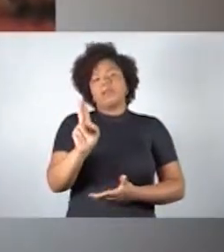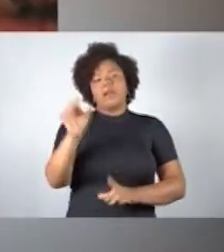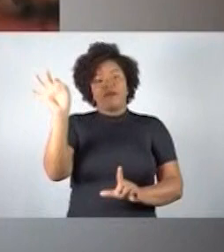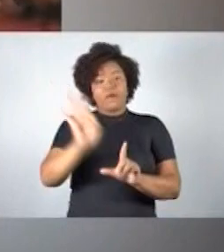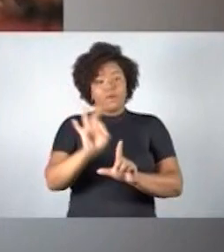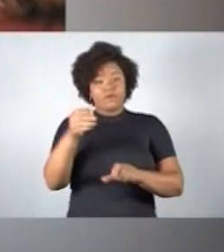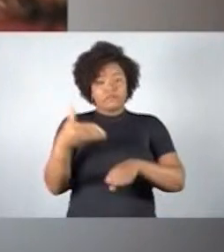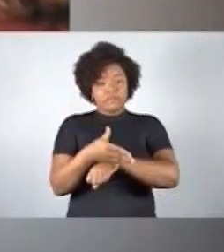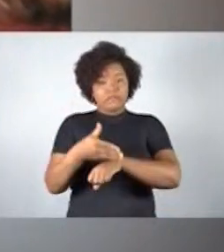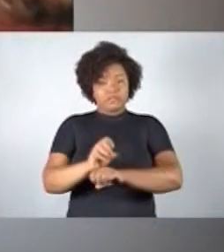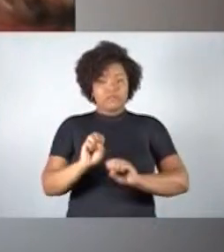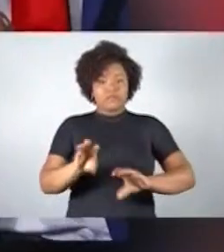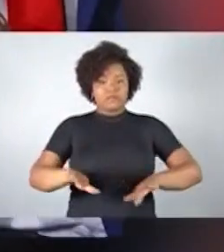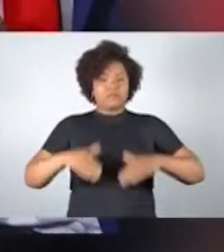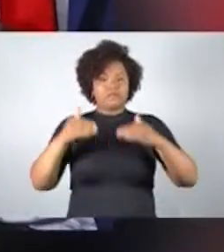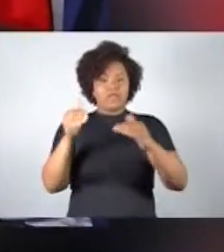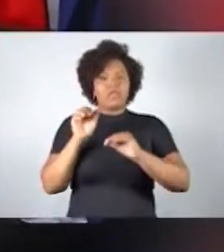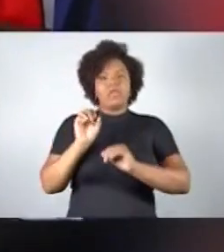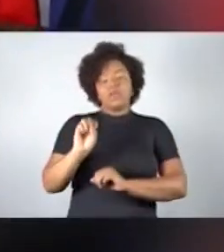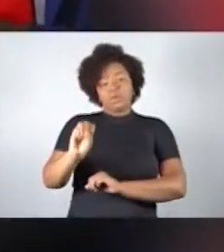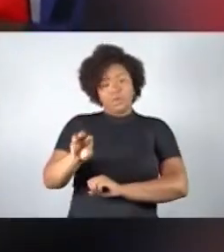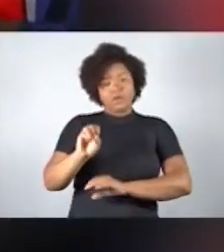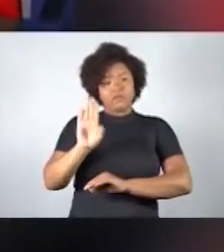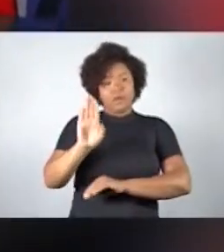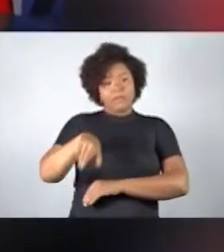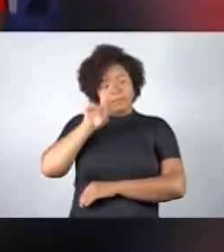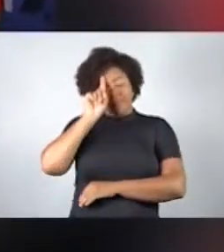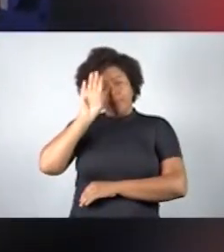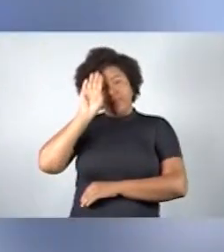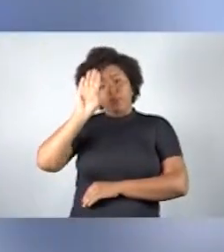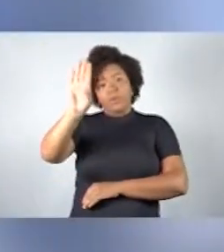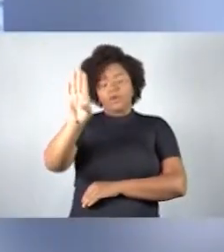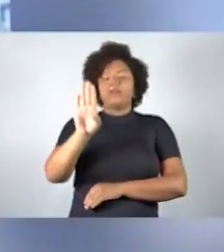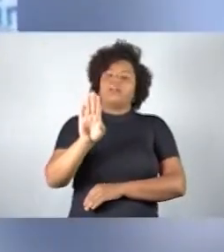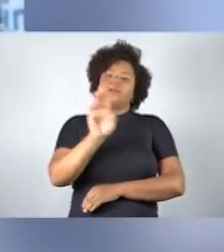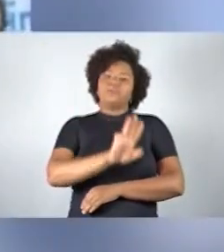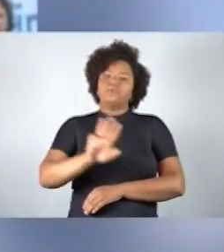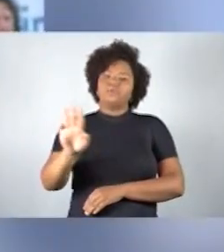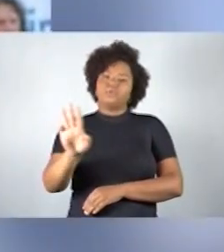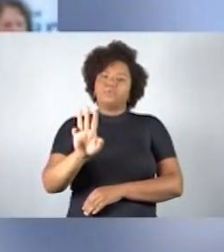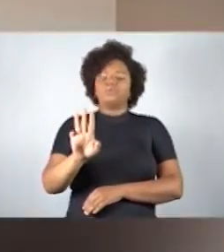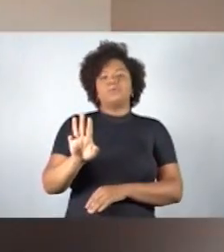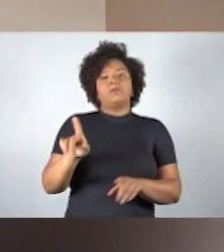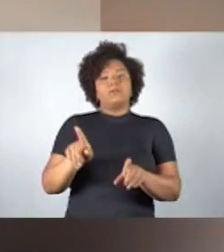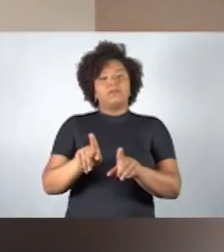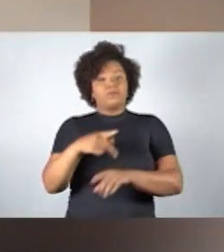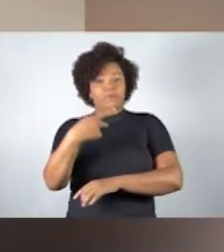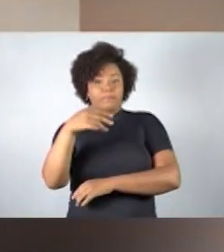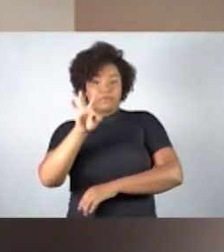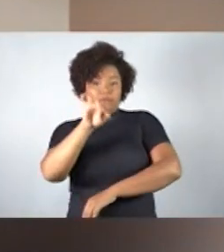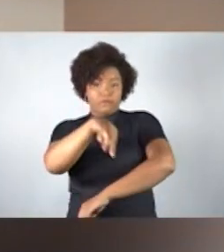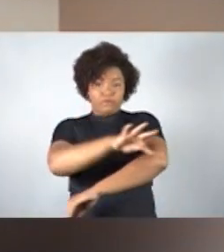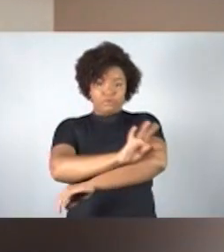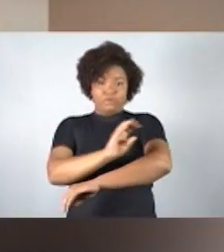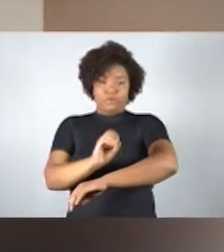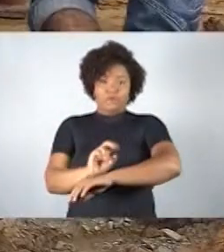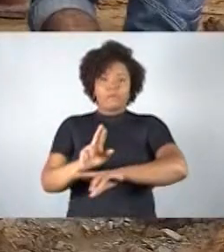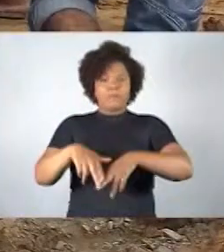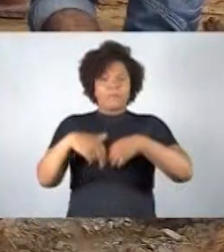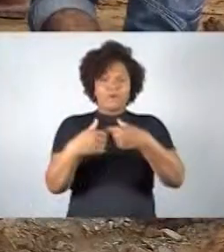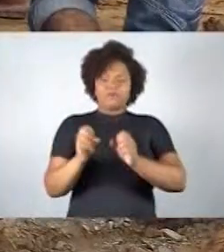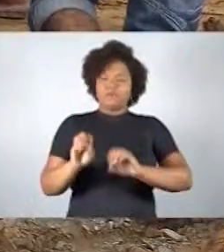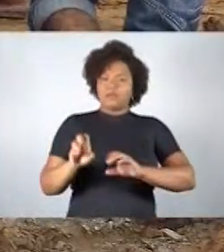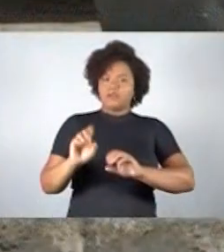Educação sempre foi prioridade de Lula e do PT no Tocantins. Através dela vem também o combate às